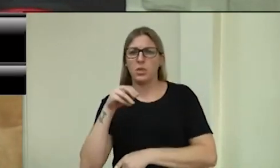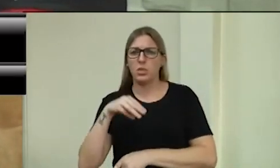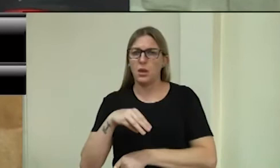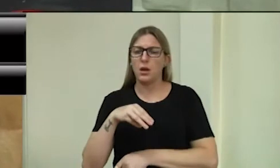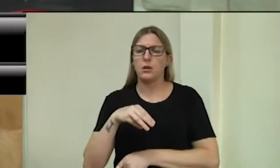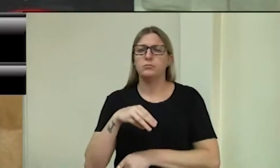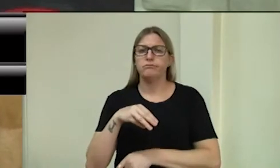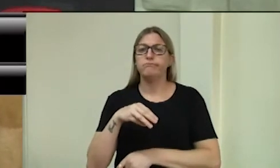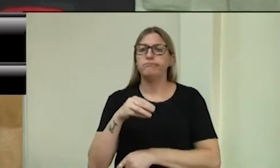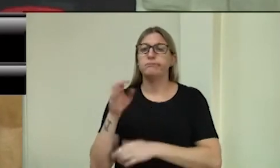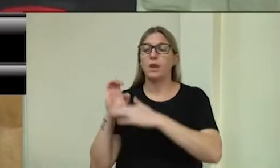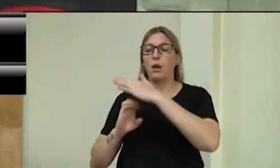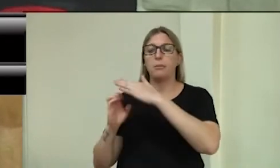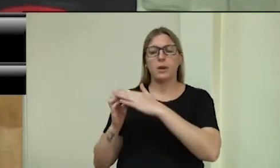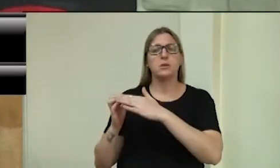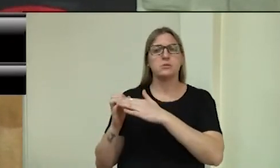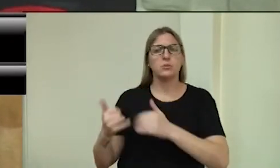amado.